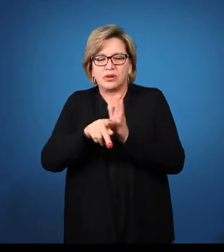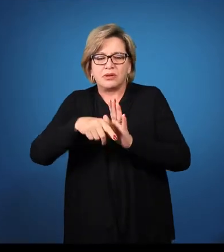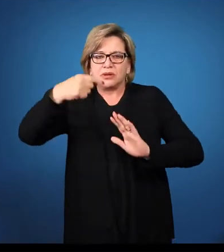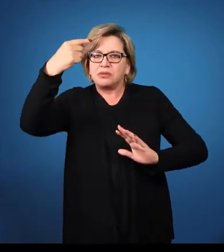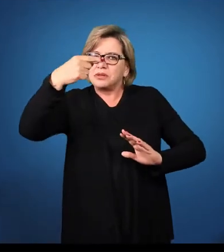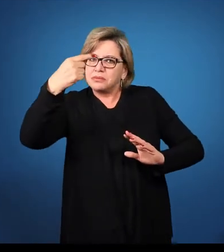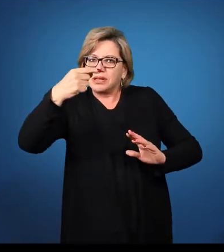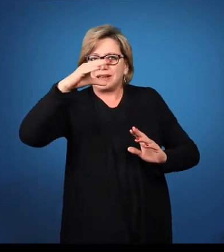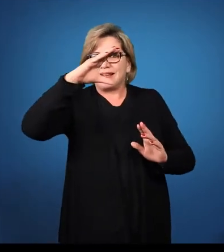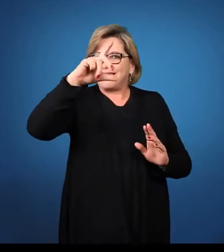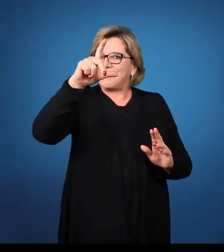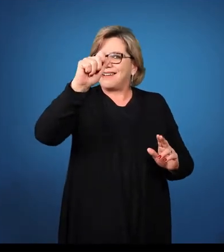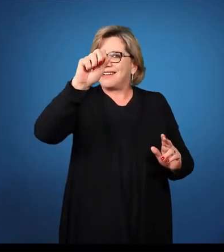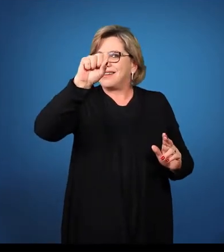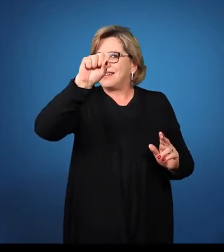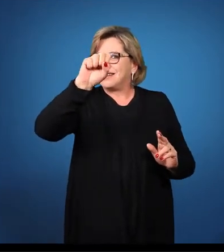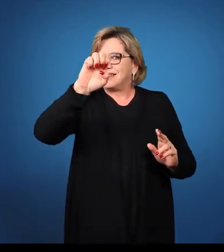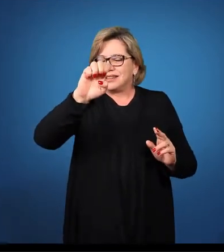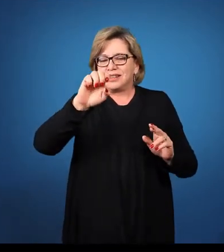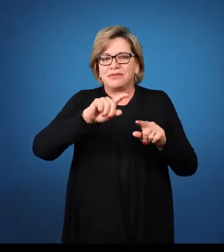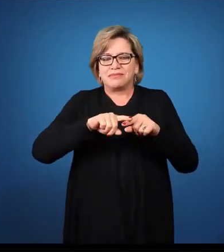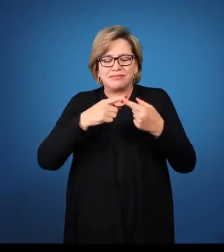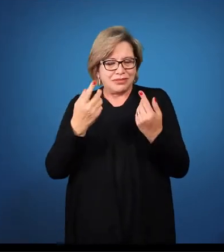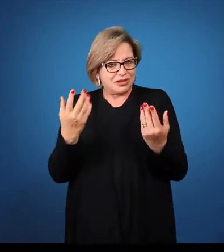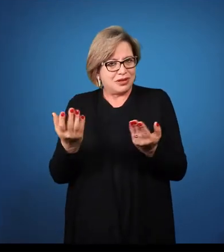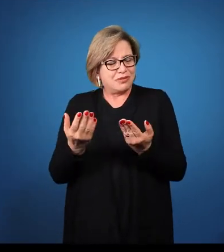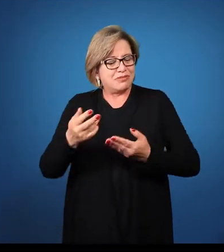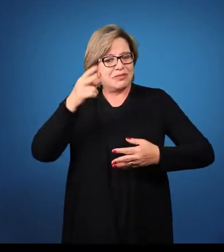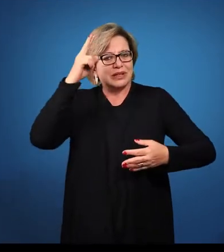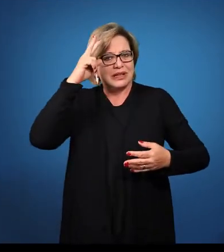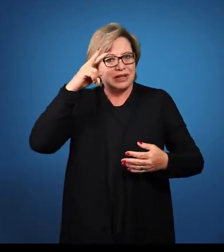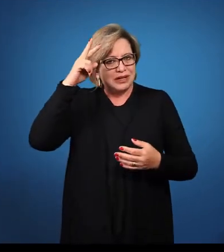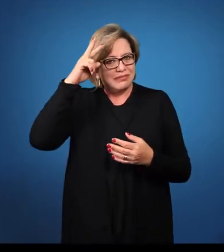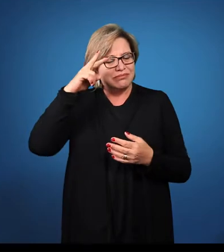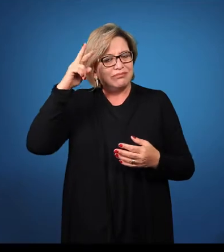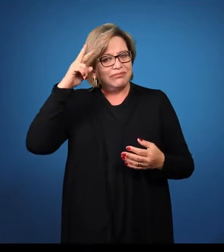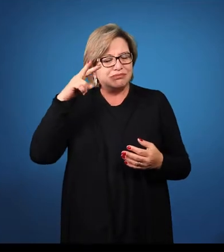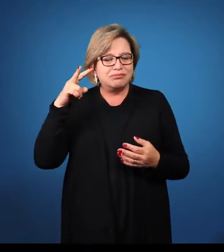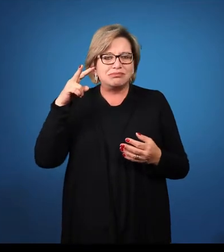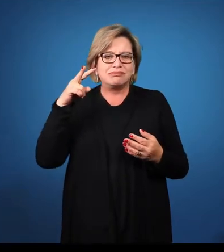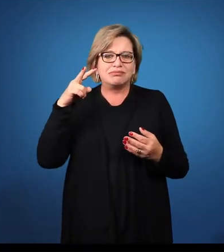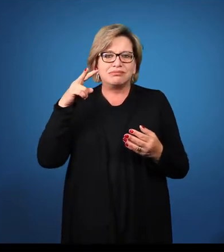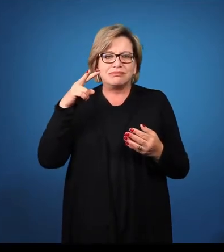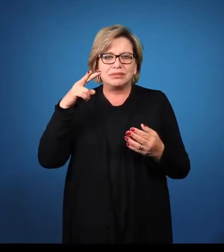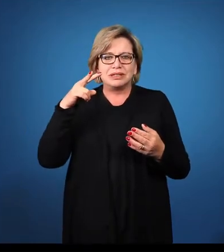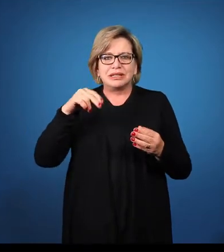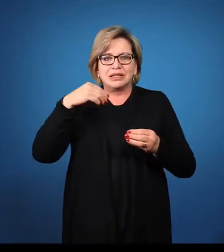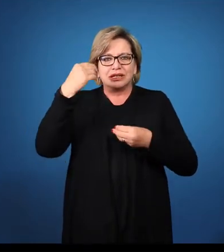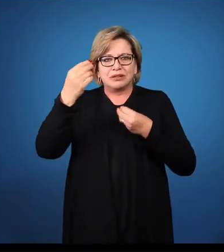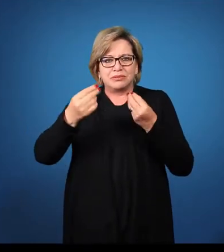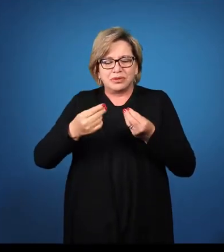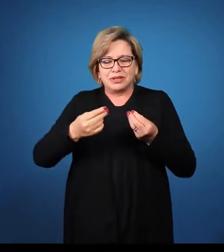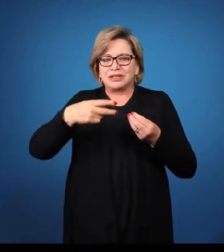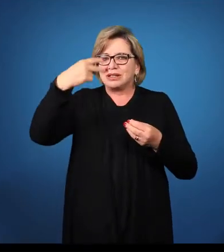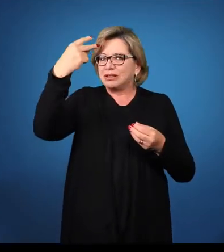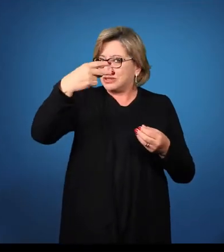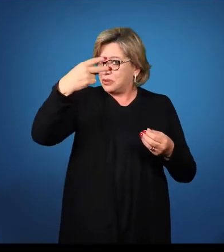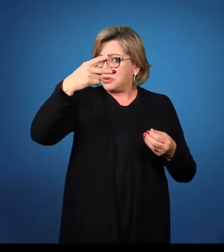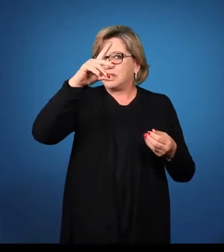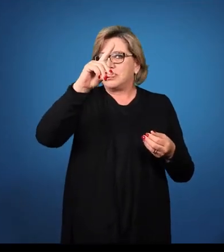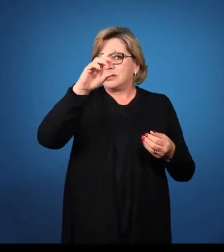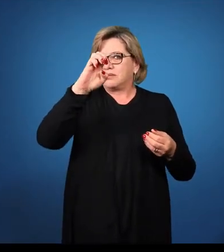primeira classe. Só quero lembrar de que na segunda declinação,